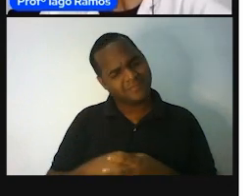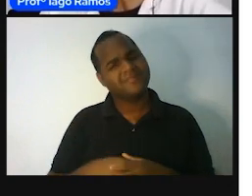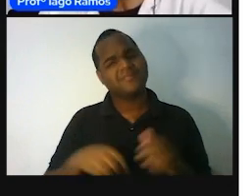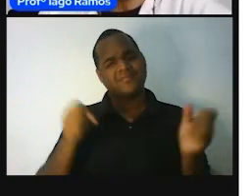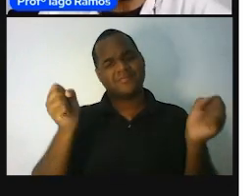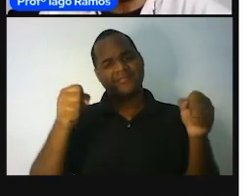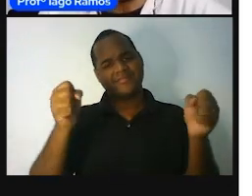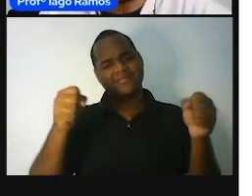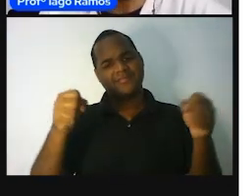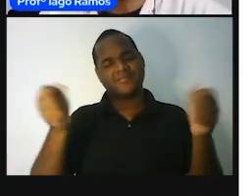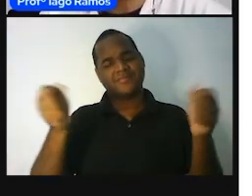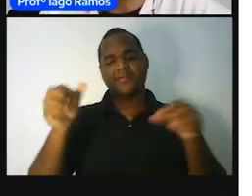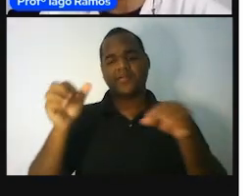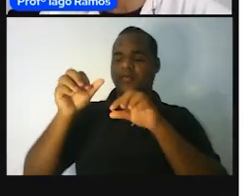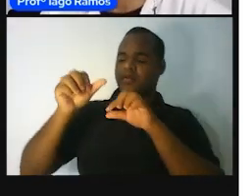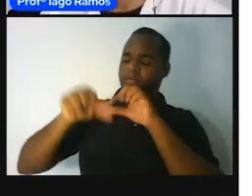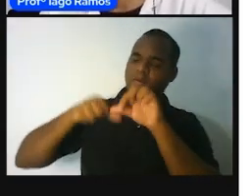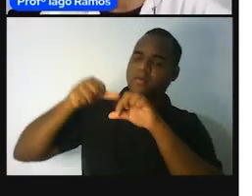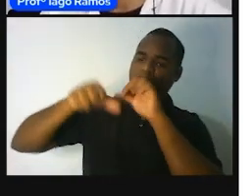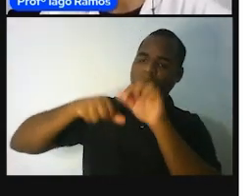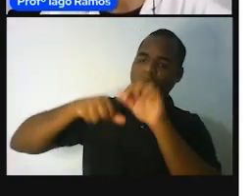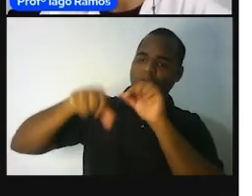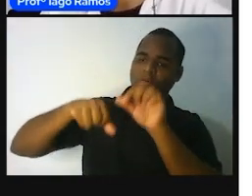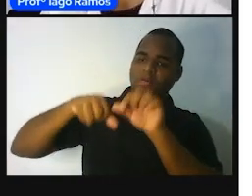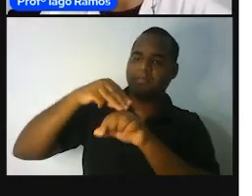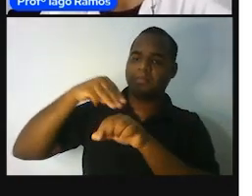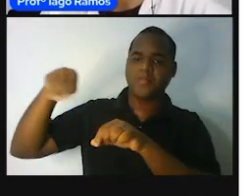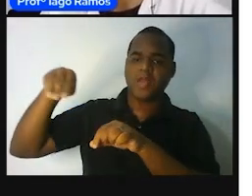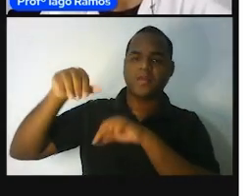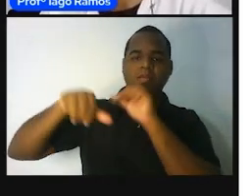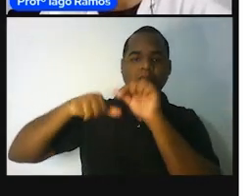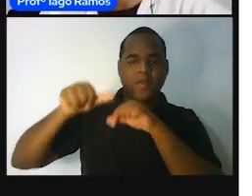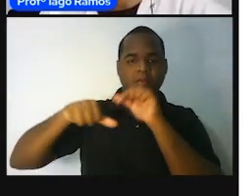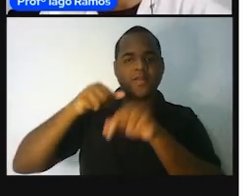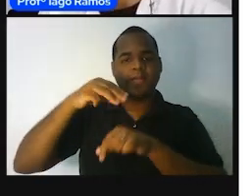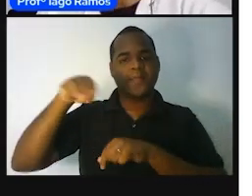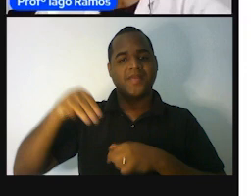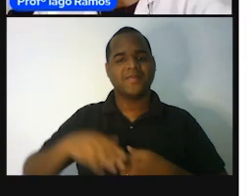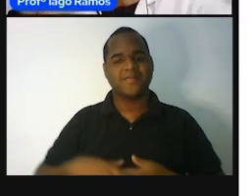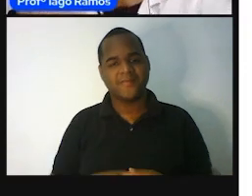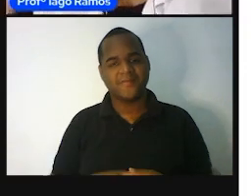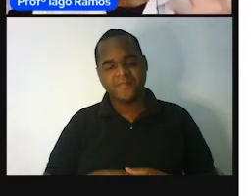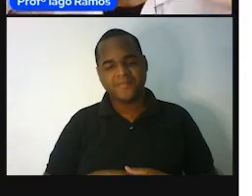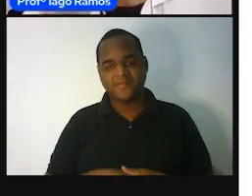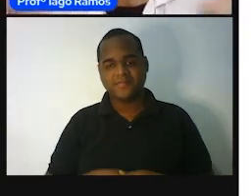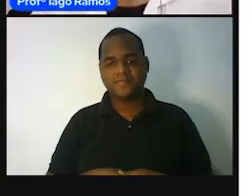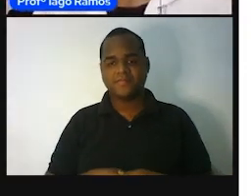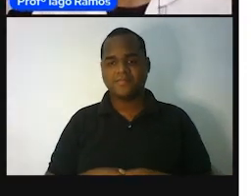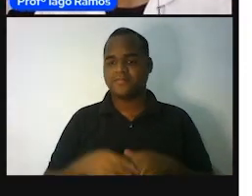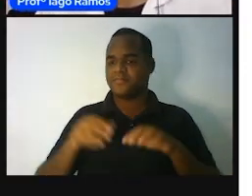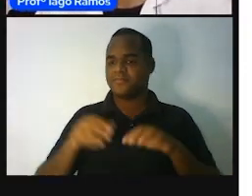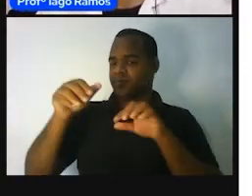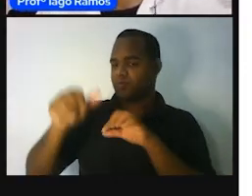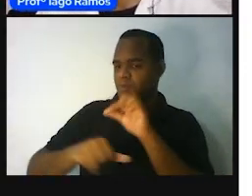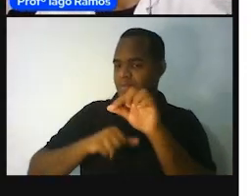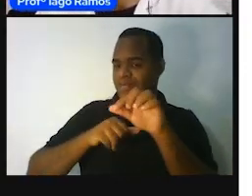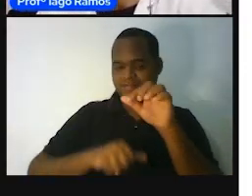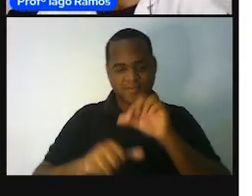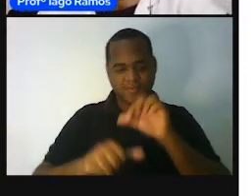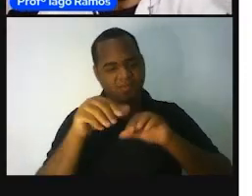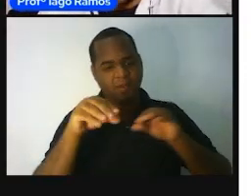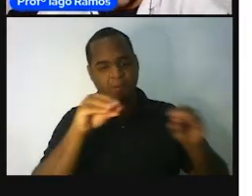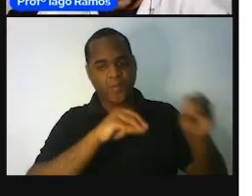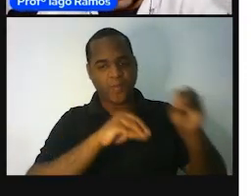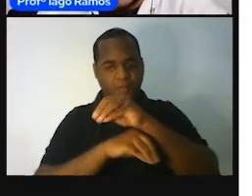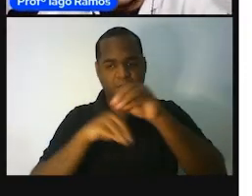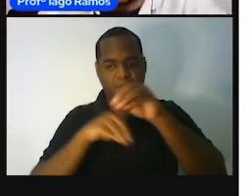transformações que a faz e consegue mudar, transformar alguma coisa